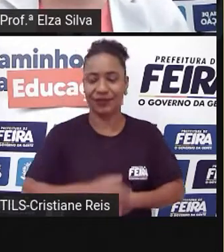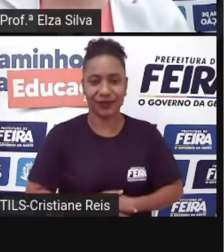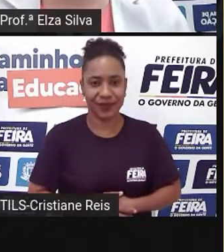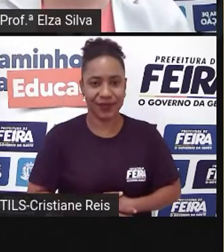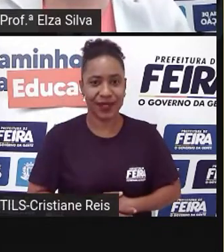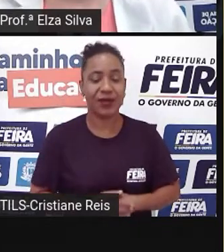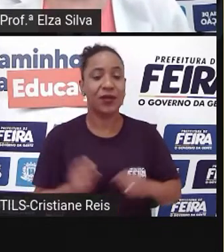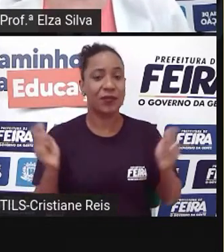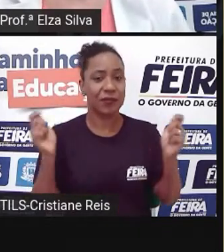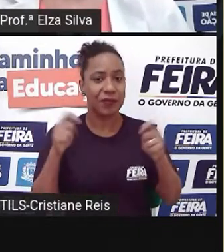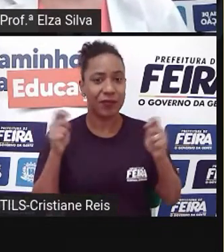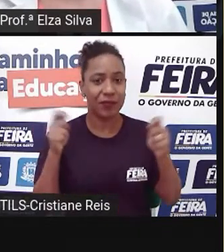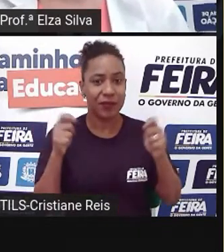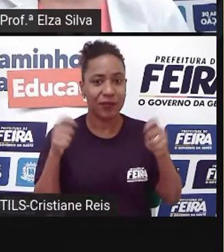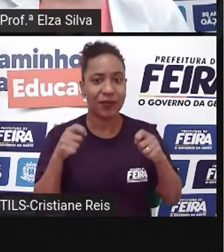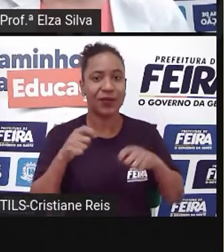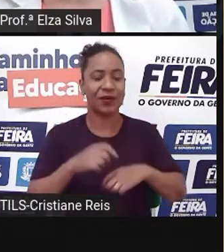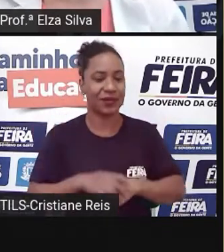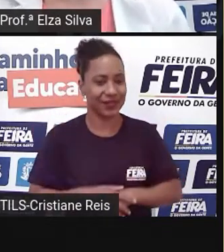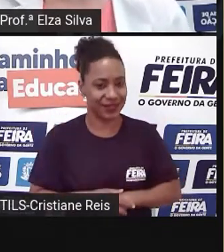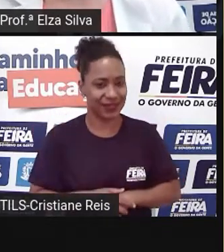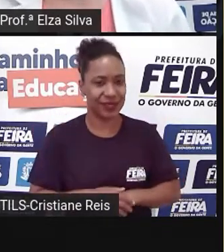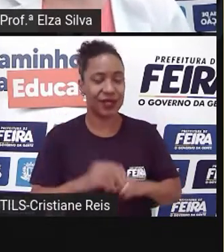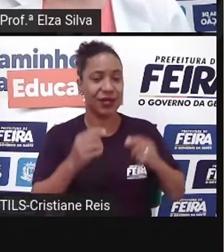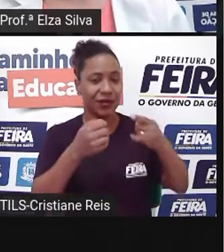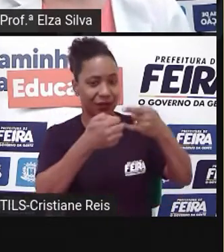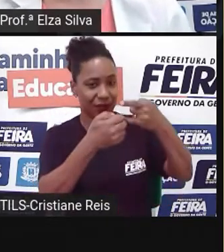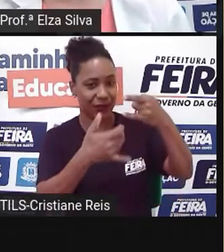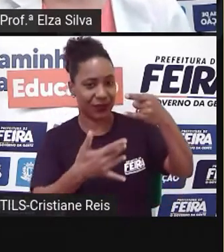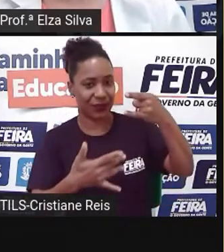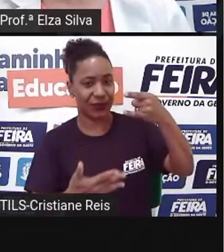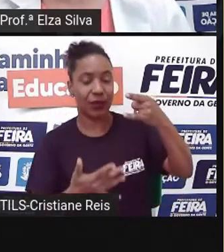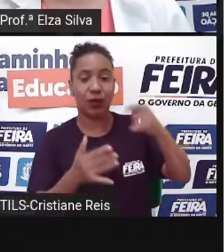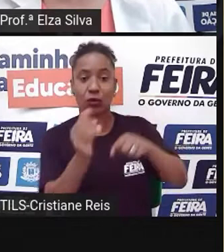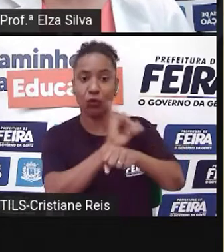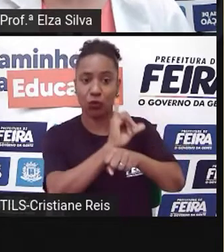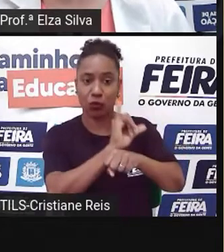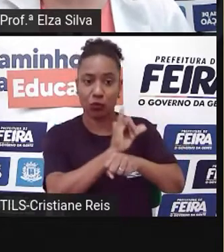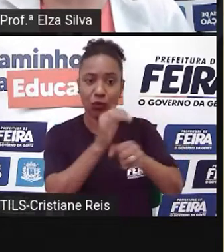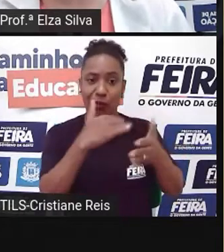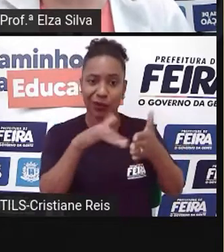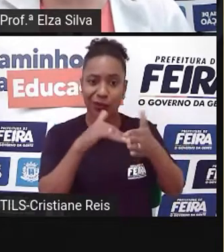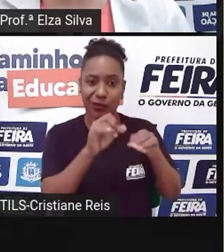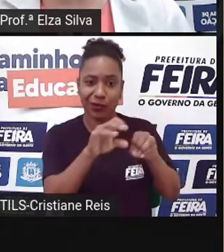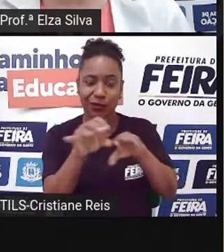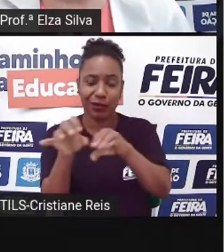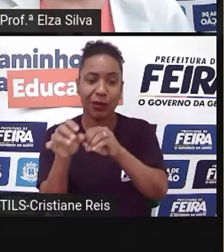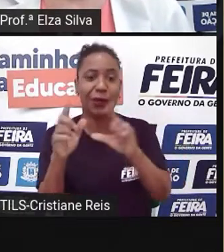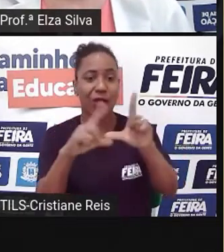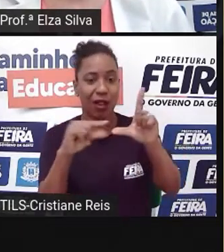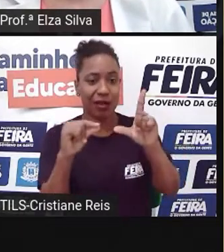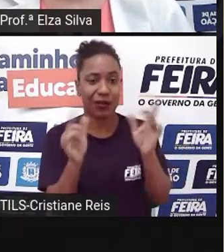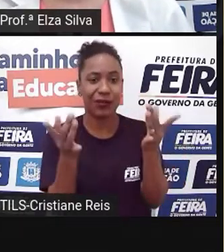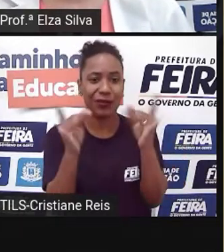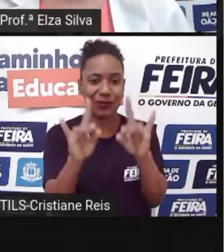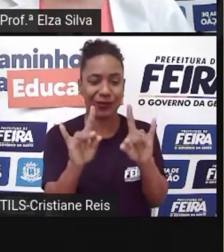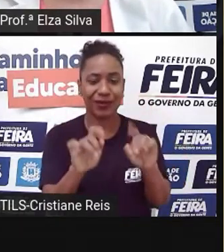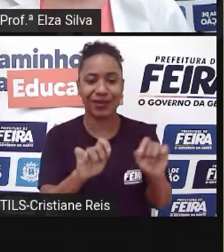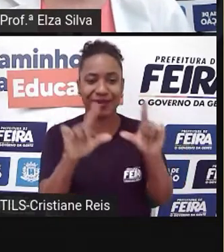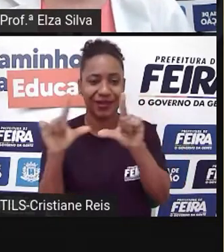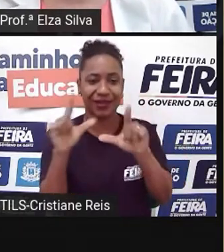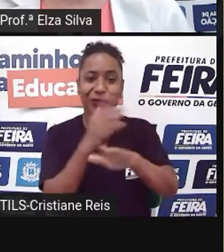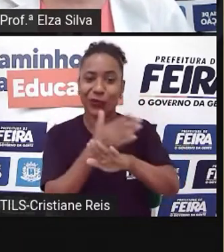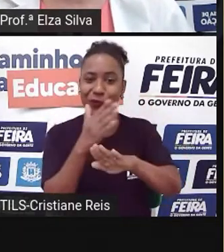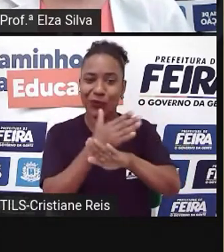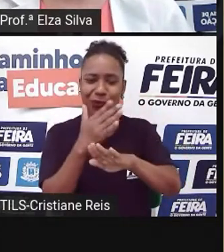possam acessá-la E respondê-la quantas vezes achar necessário Para desenvolver a sua aprendizagem E a tarefa da gente é